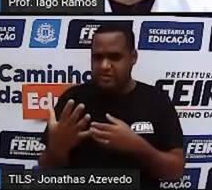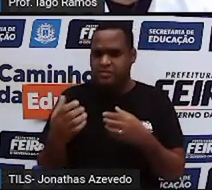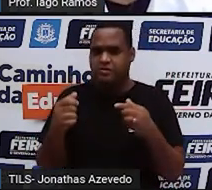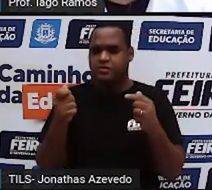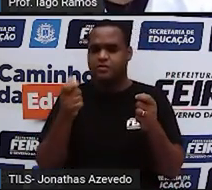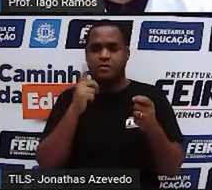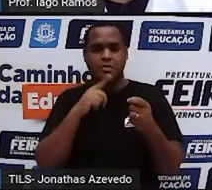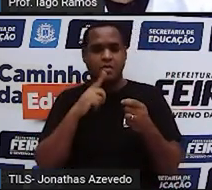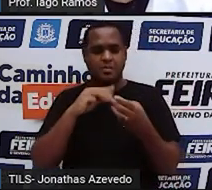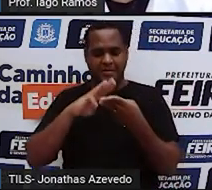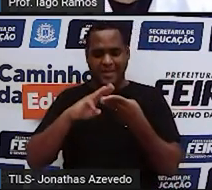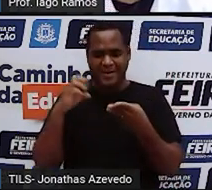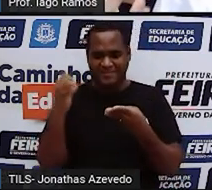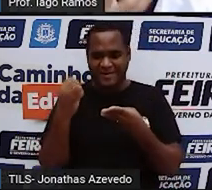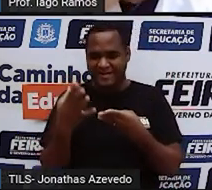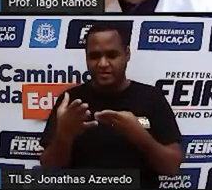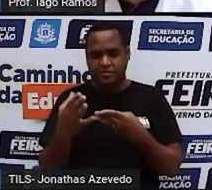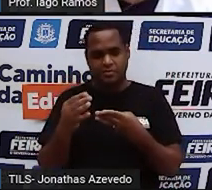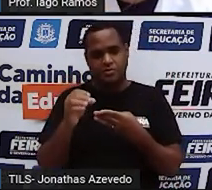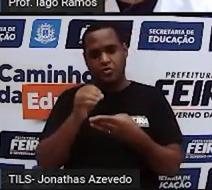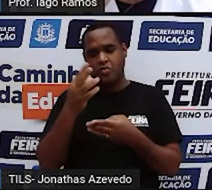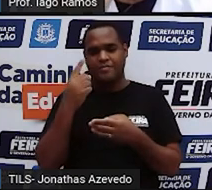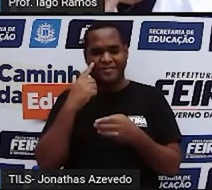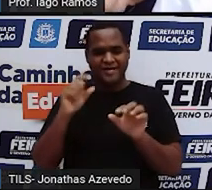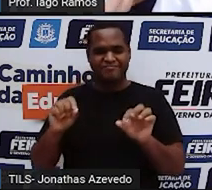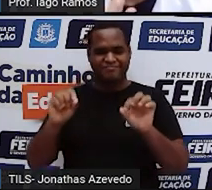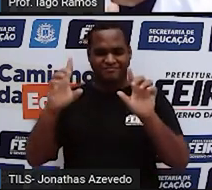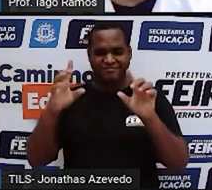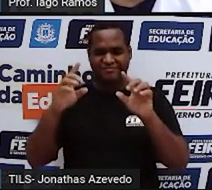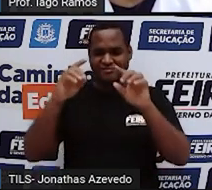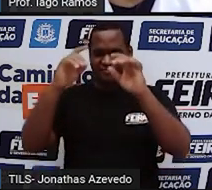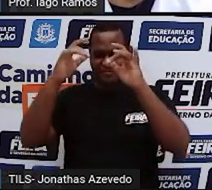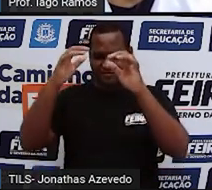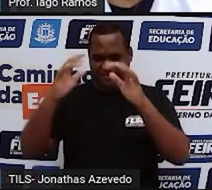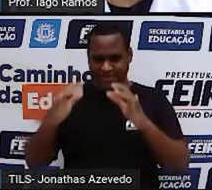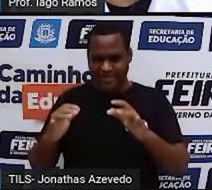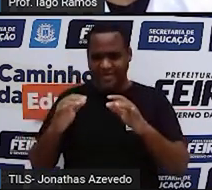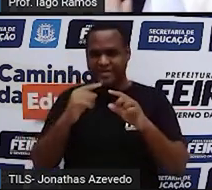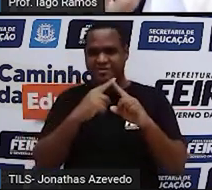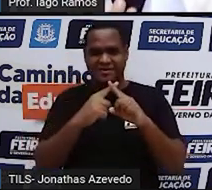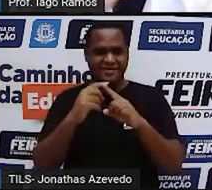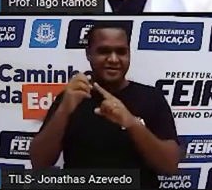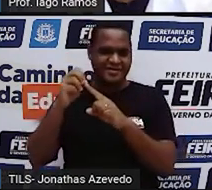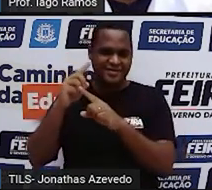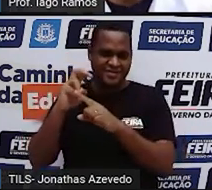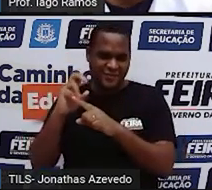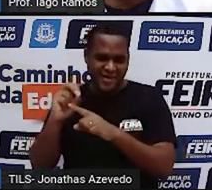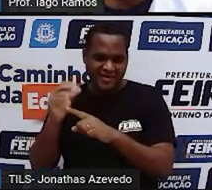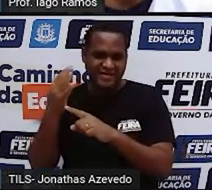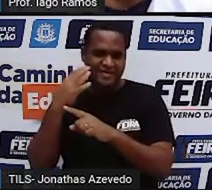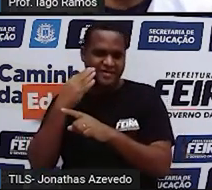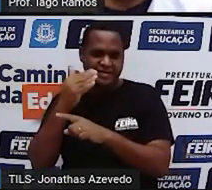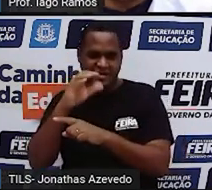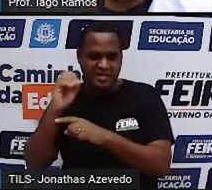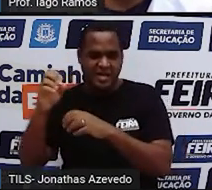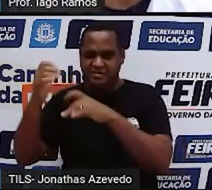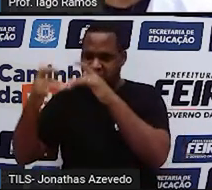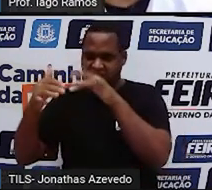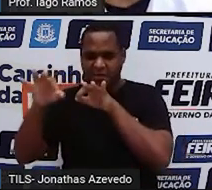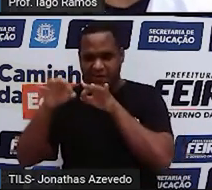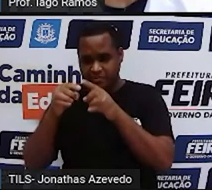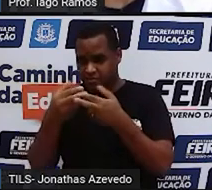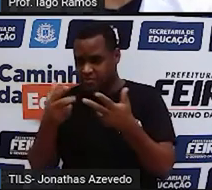o truque, ou sobre essa parte da construção da álgebra ali para entender como funciona o truque?